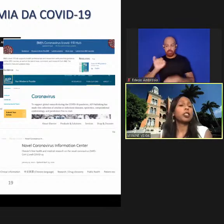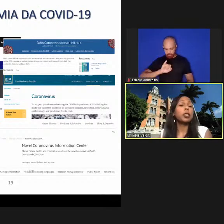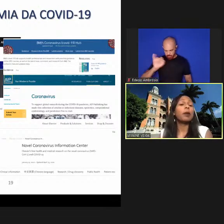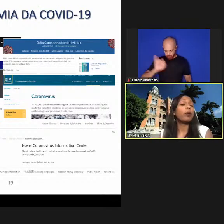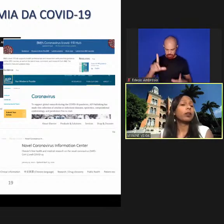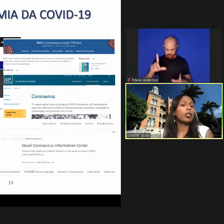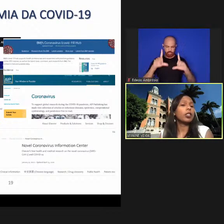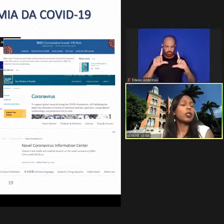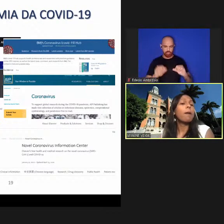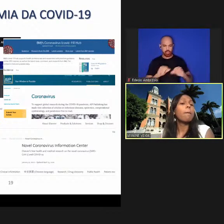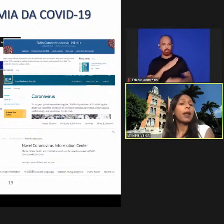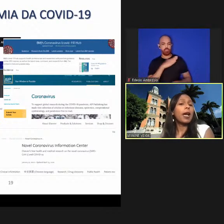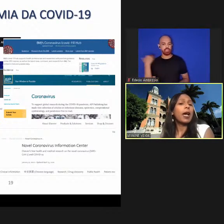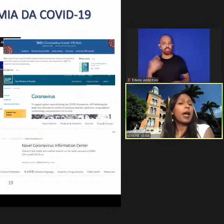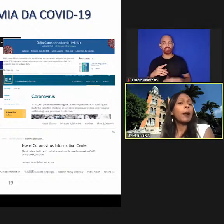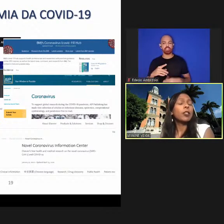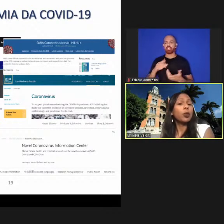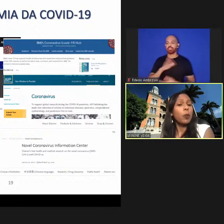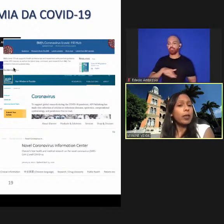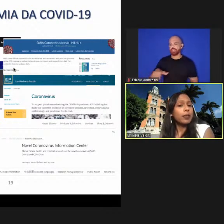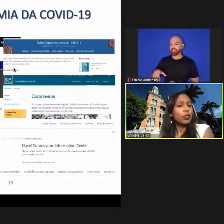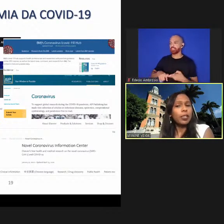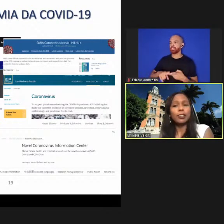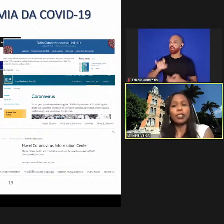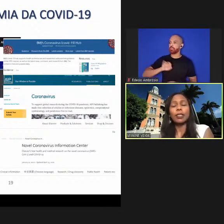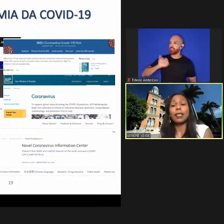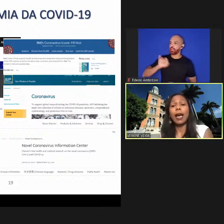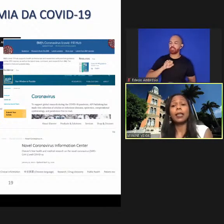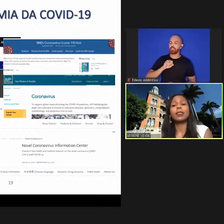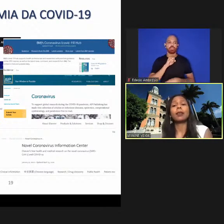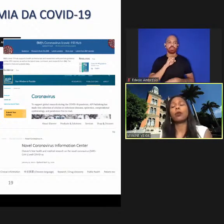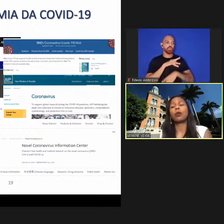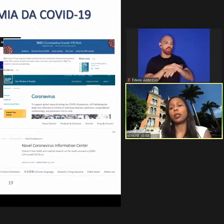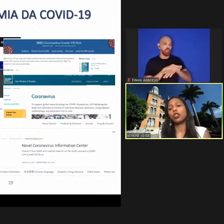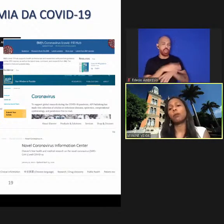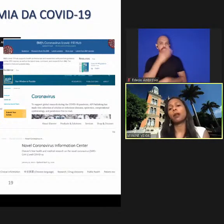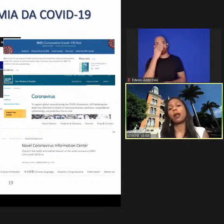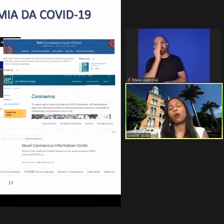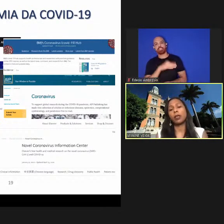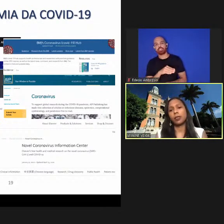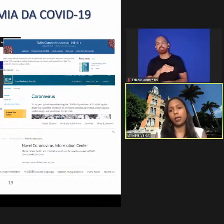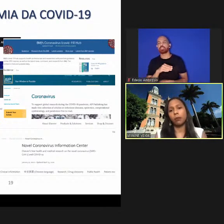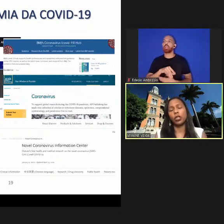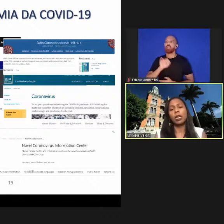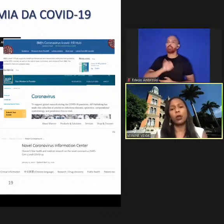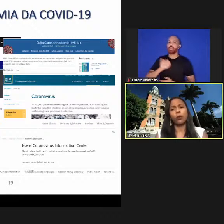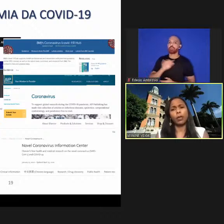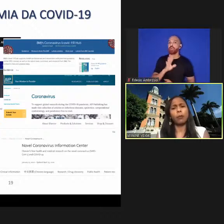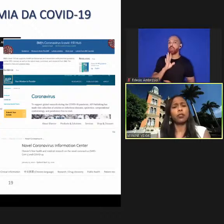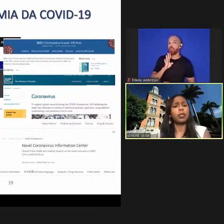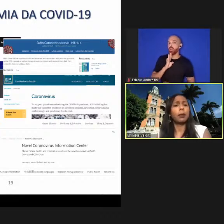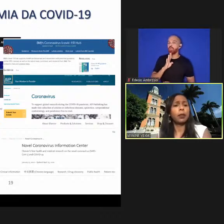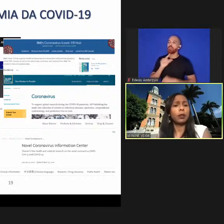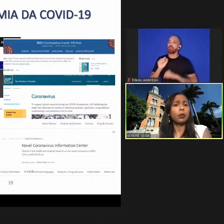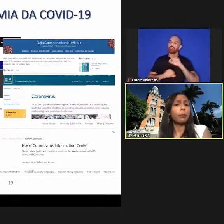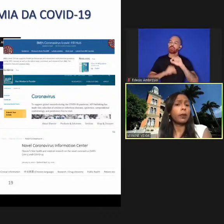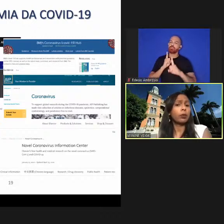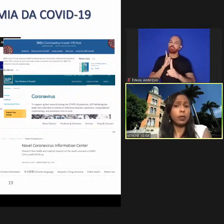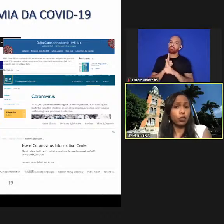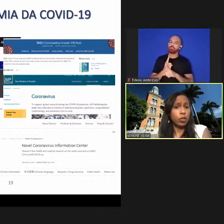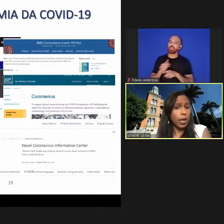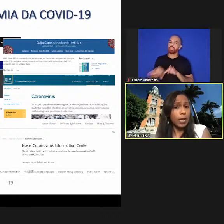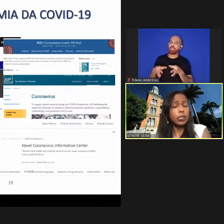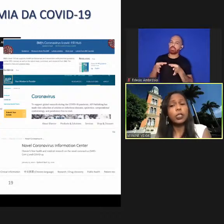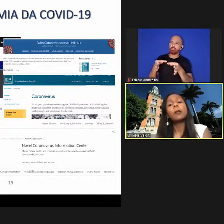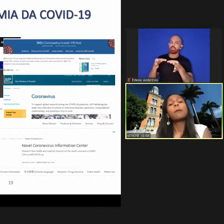infantil é importante para as doenças negligenciadas é importante para conhecermos encontrarmos tratamento e cura para